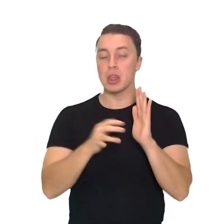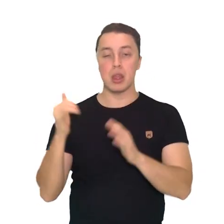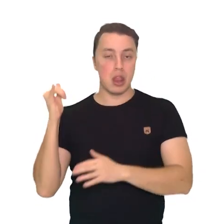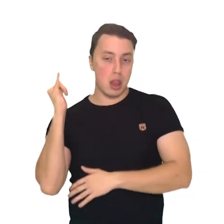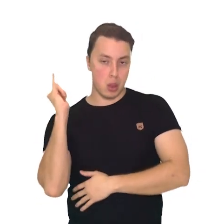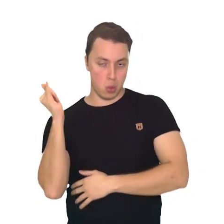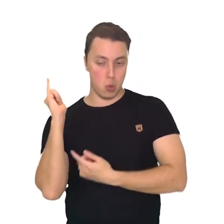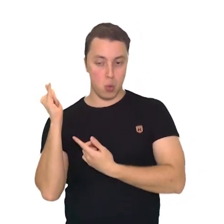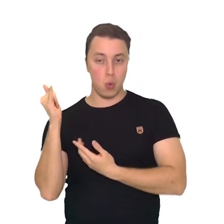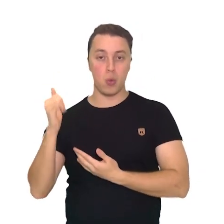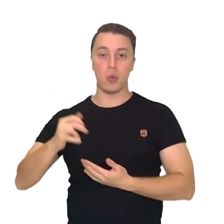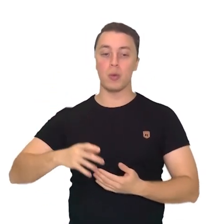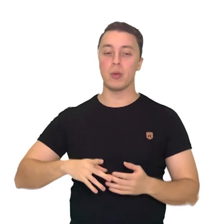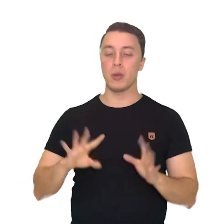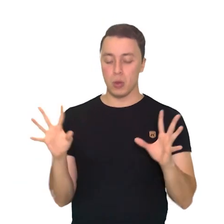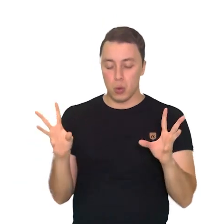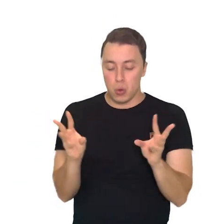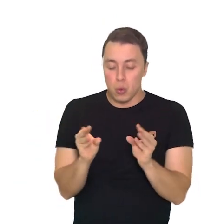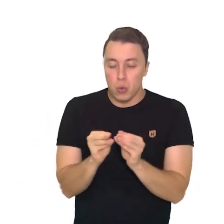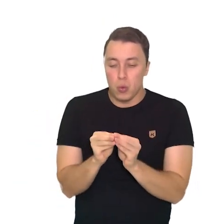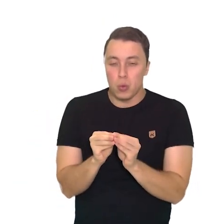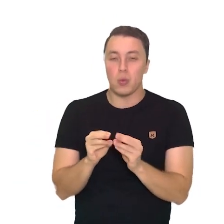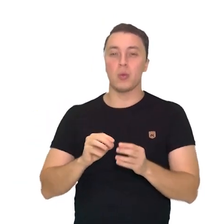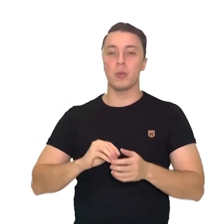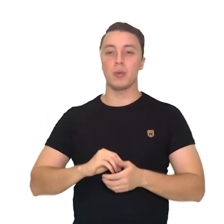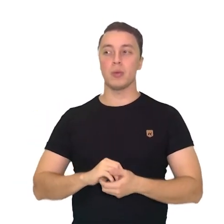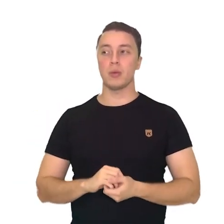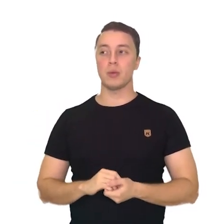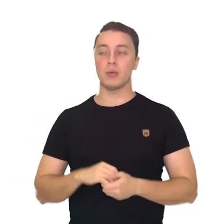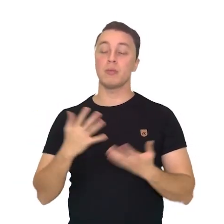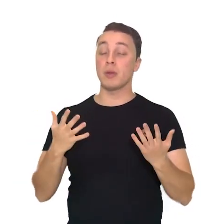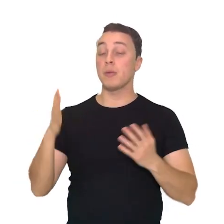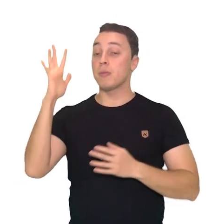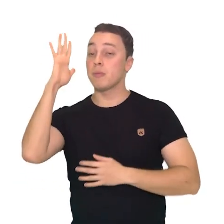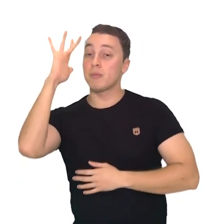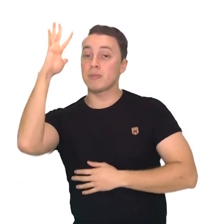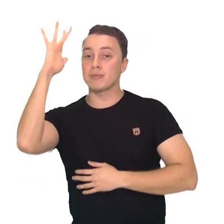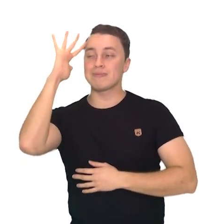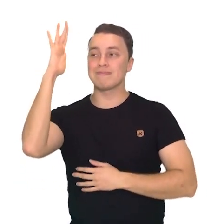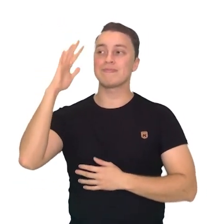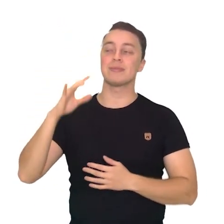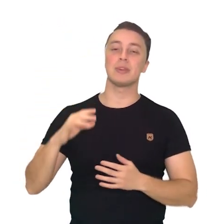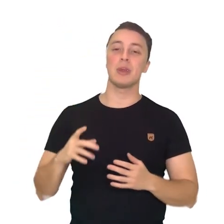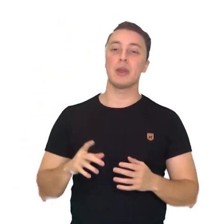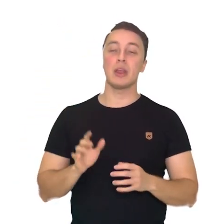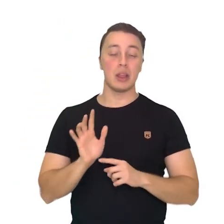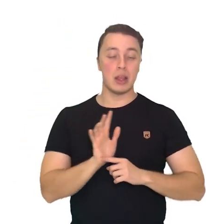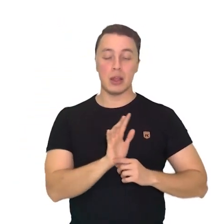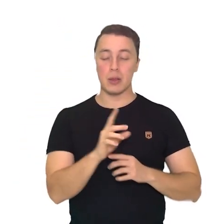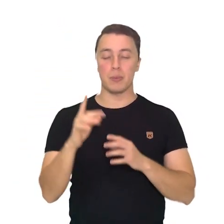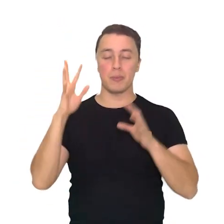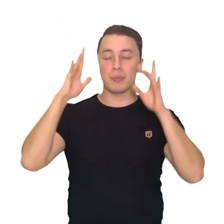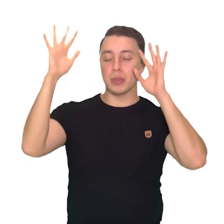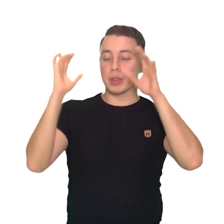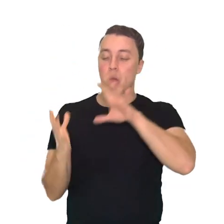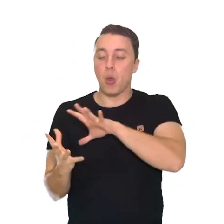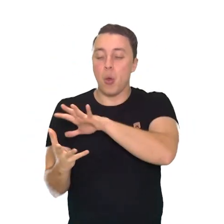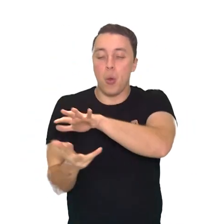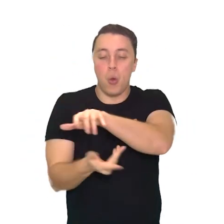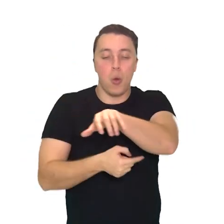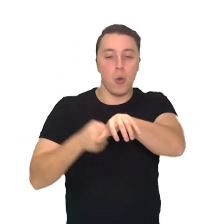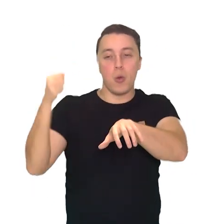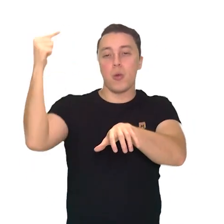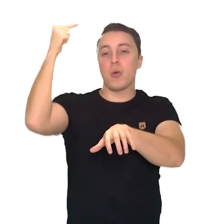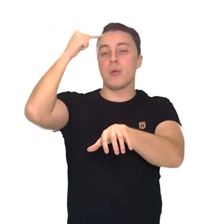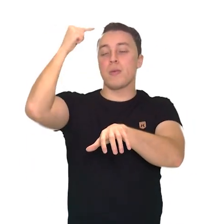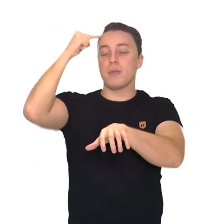narrativa curta, ficcional, ou seja, de faz de conto, pois retrata um mundo de fantasia a partir da